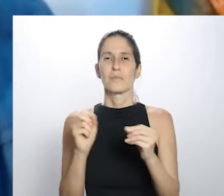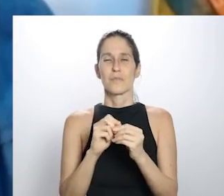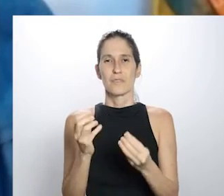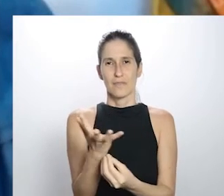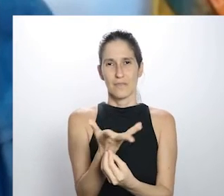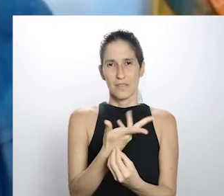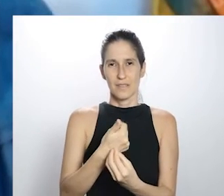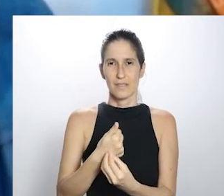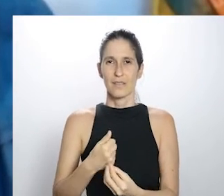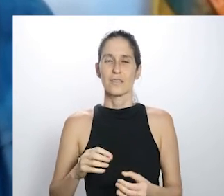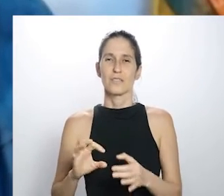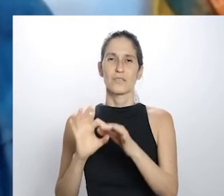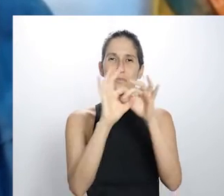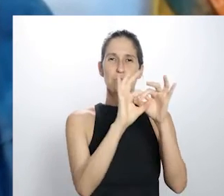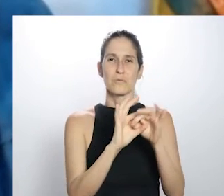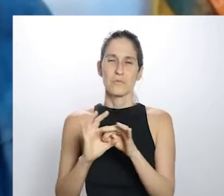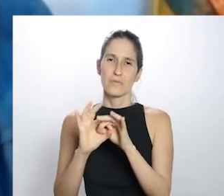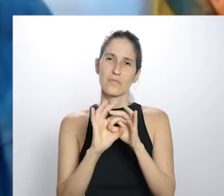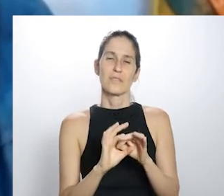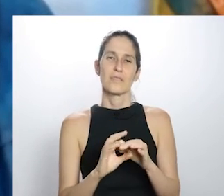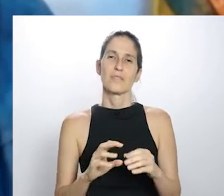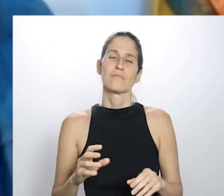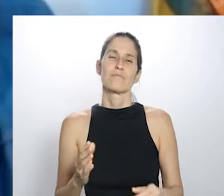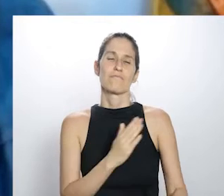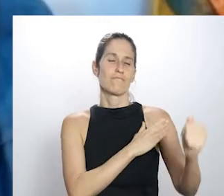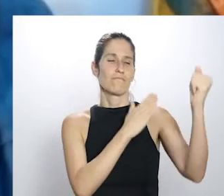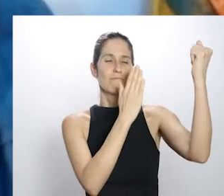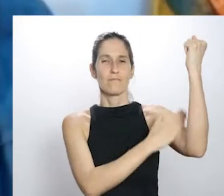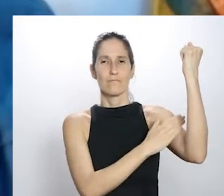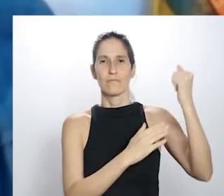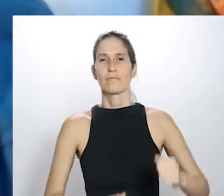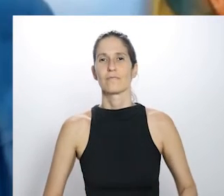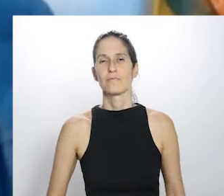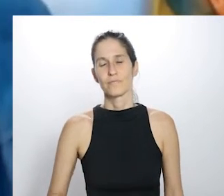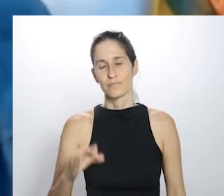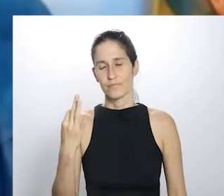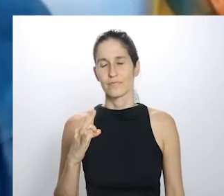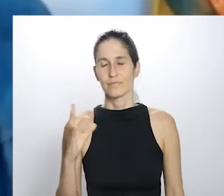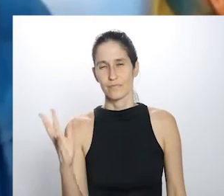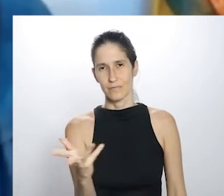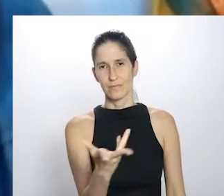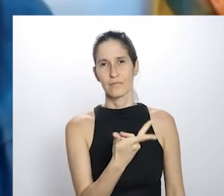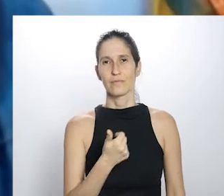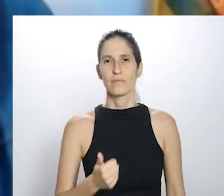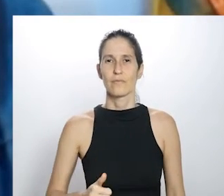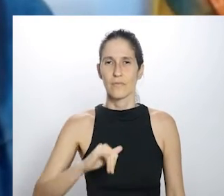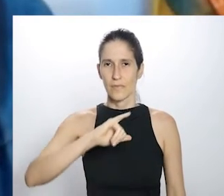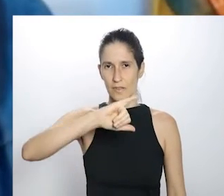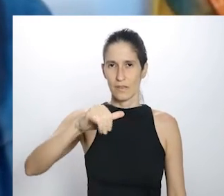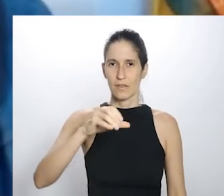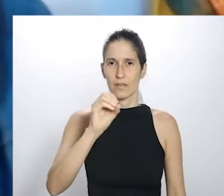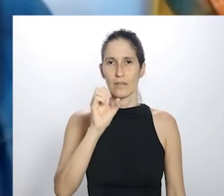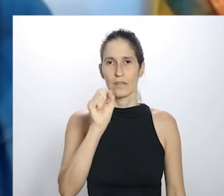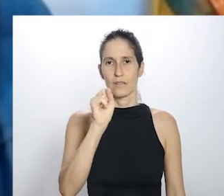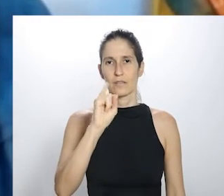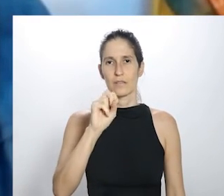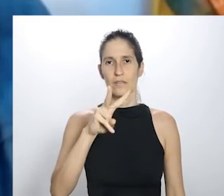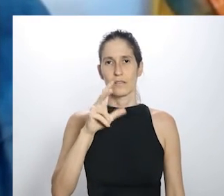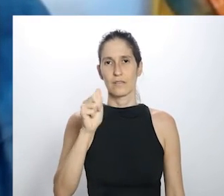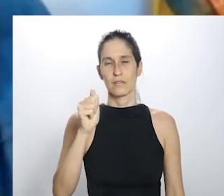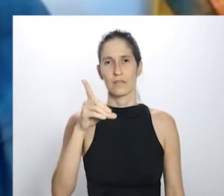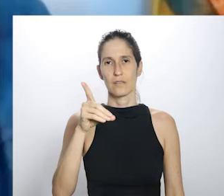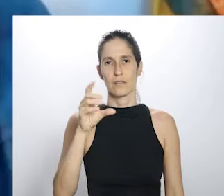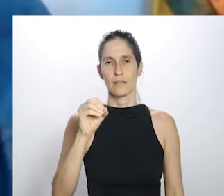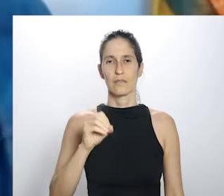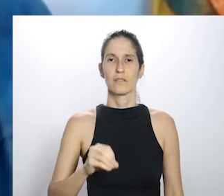da cultura de se reinventar e estar mais unido, sem sombra de dúvida. Sem sombra de dúvida, gente. Maravilha. Josivaldo